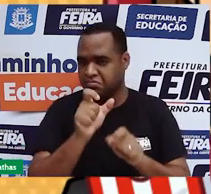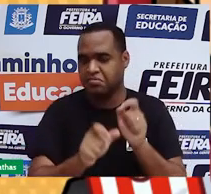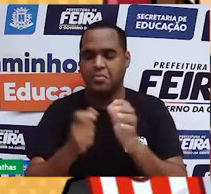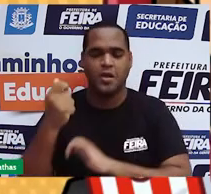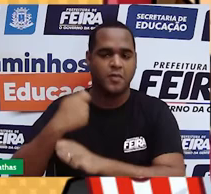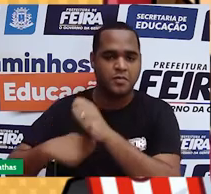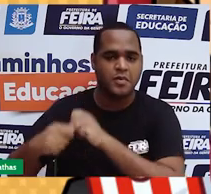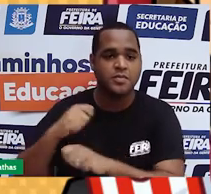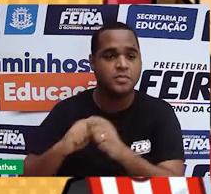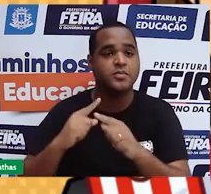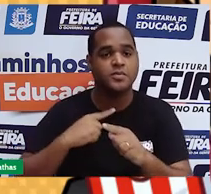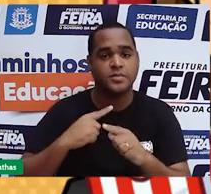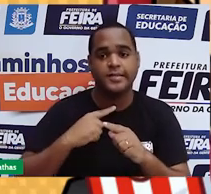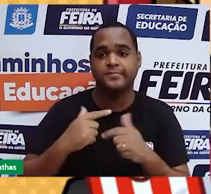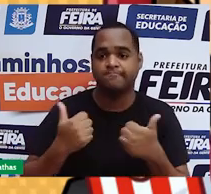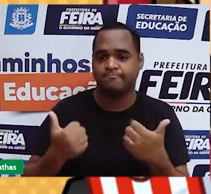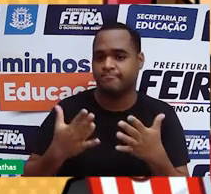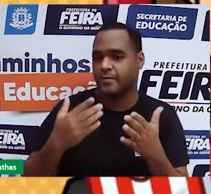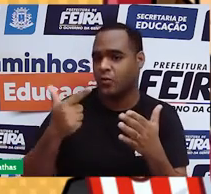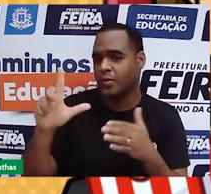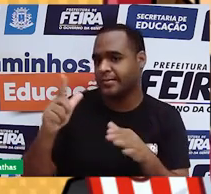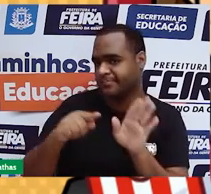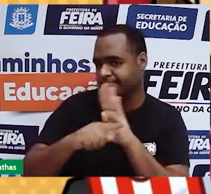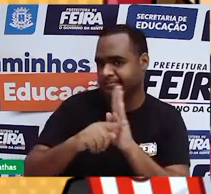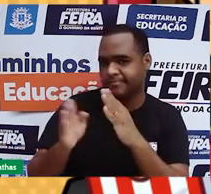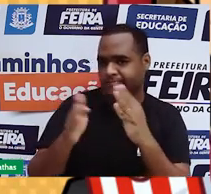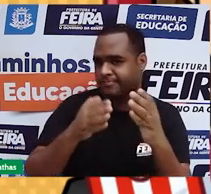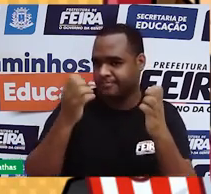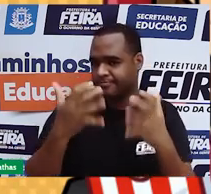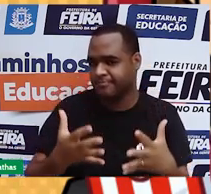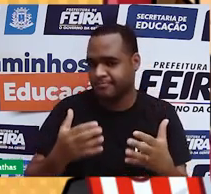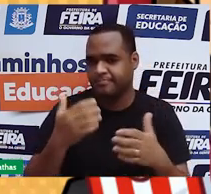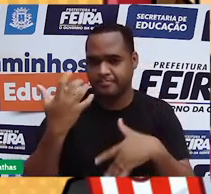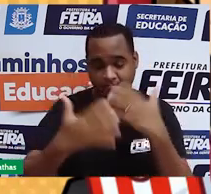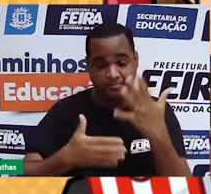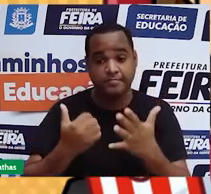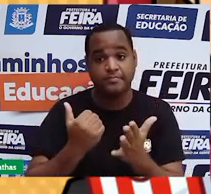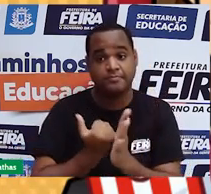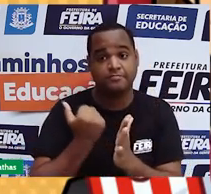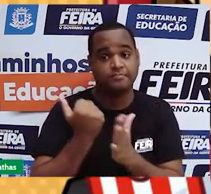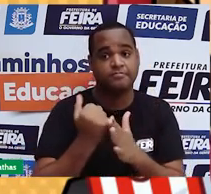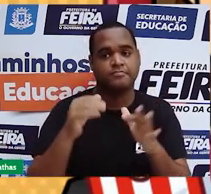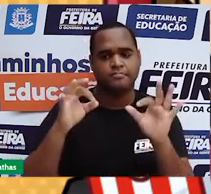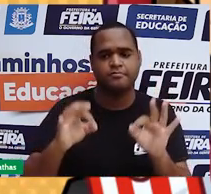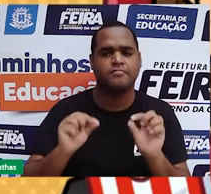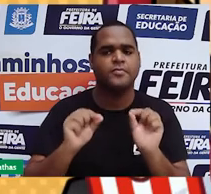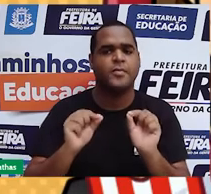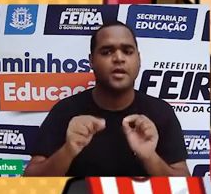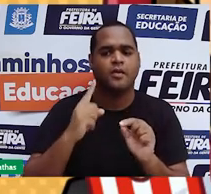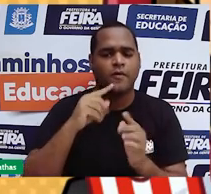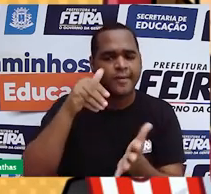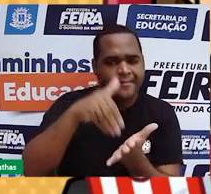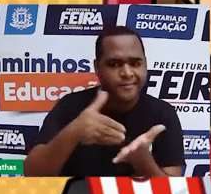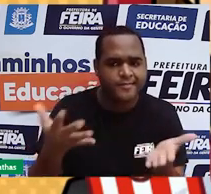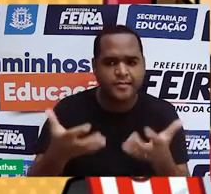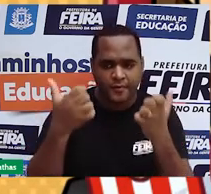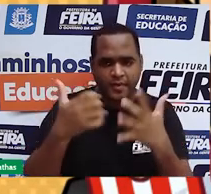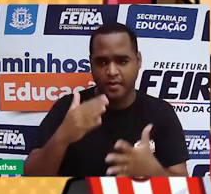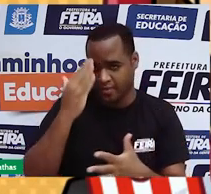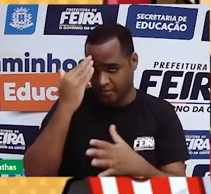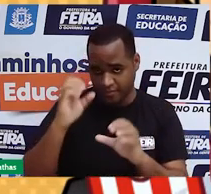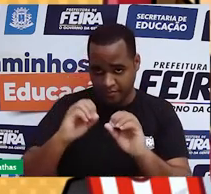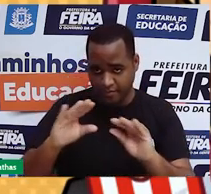pouco mais modernos. Mas isso vai ter que ficar para um outro episódio. Agora, para acabar a aula, só mais uma coisinha. Você entendeu os